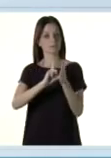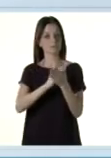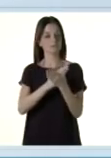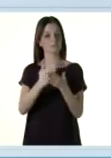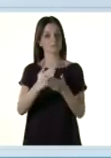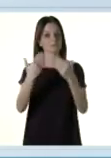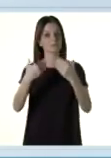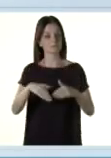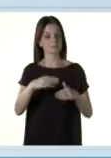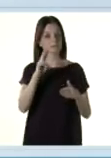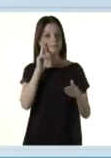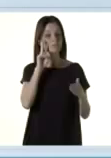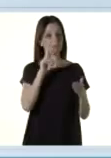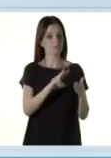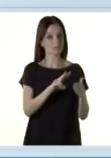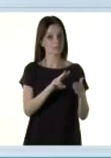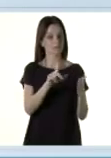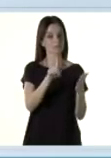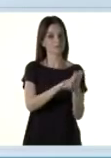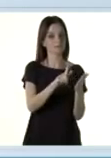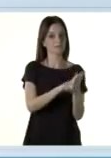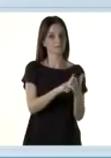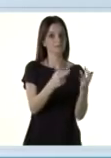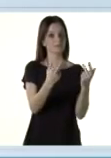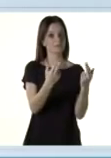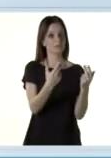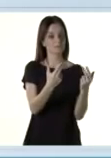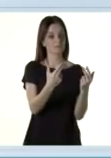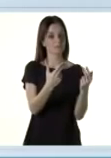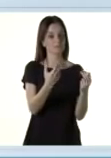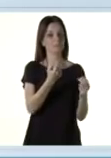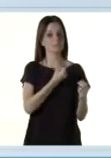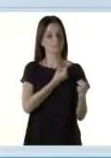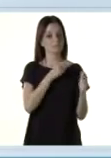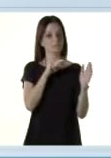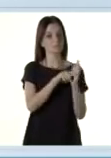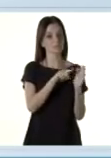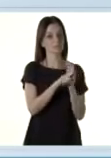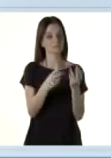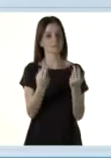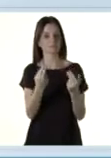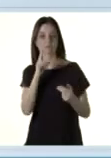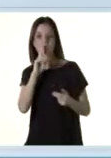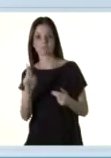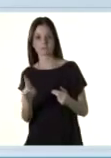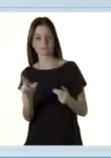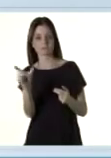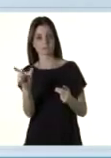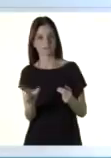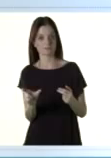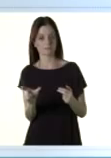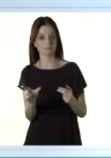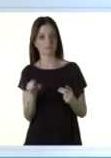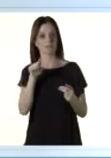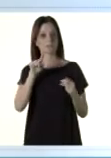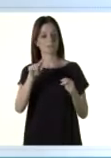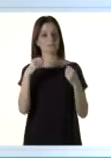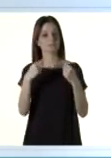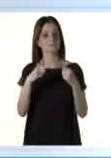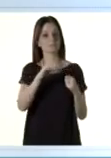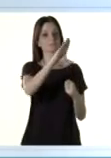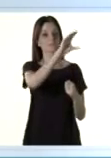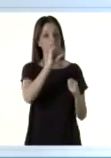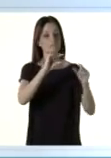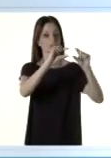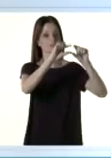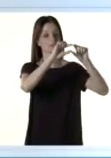Antes de começar a prova, verifique se o caderno tem a mesma quantidade de questões indicada no cartão de respostas. Você precisa